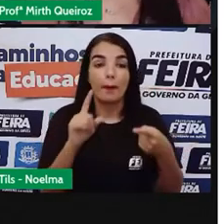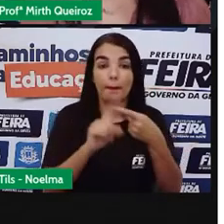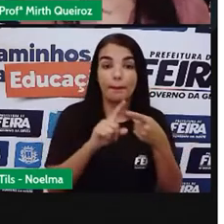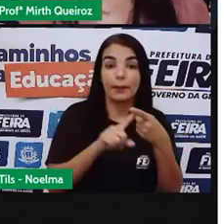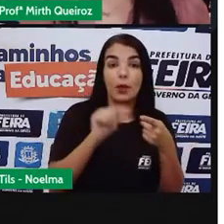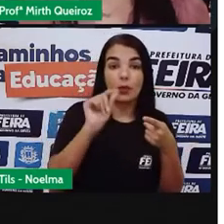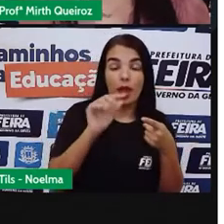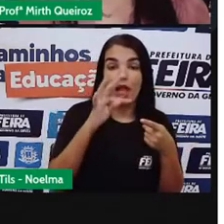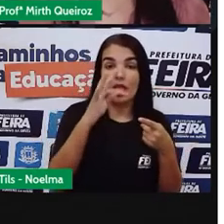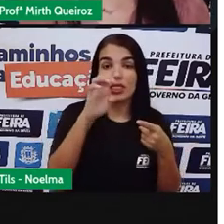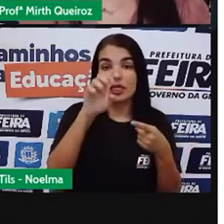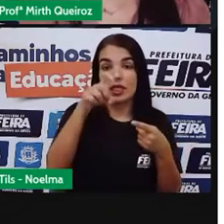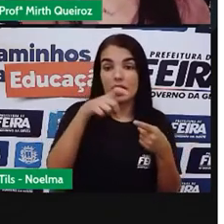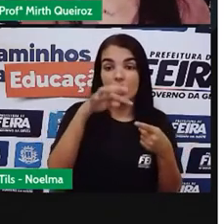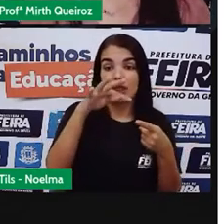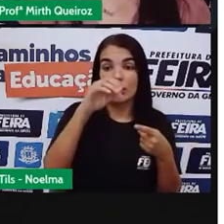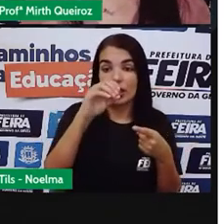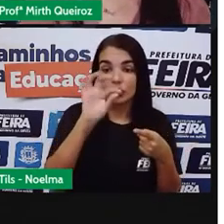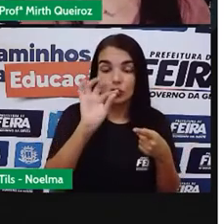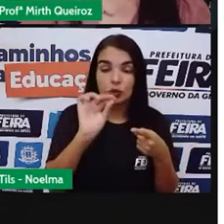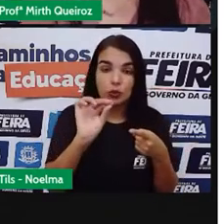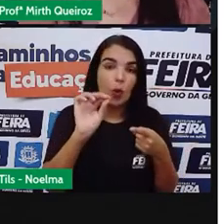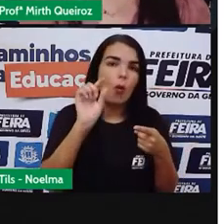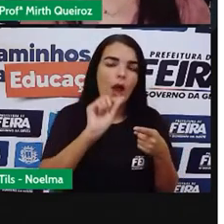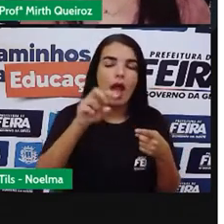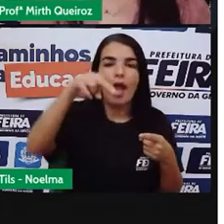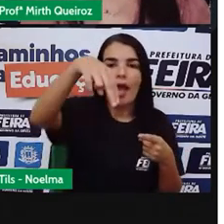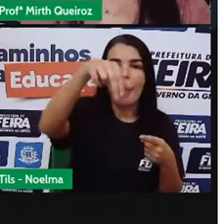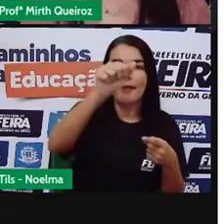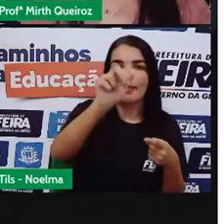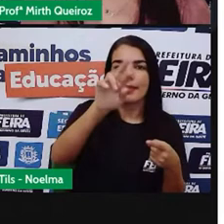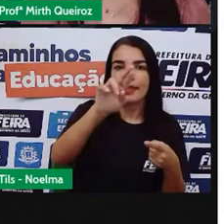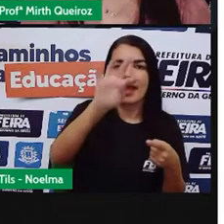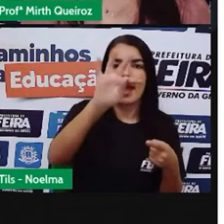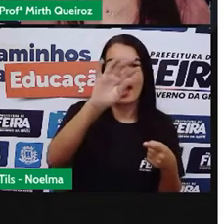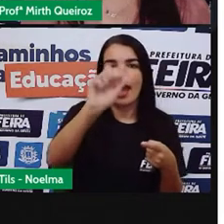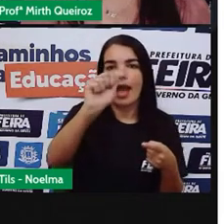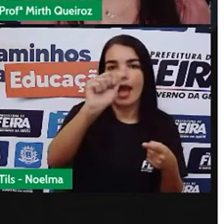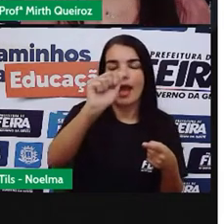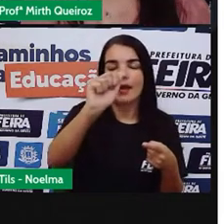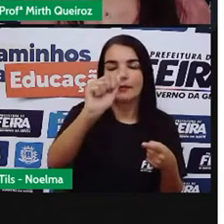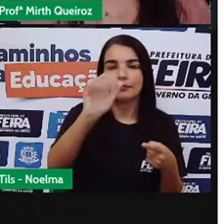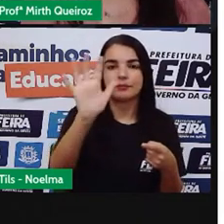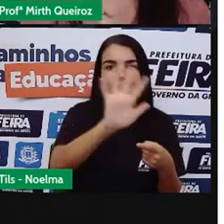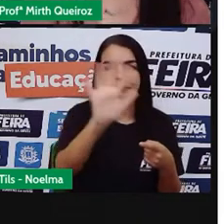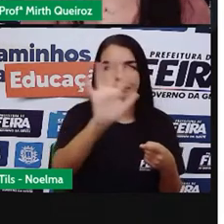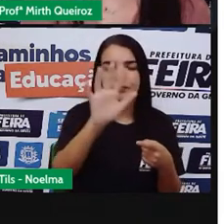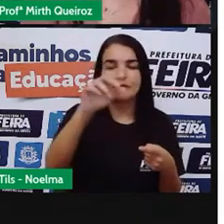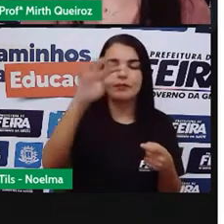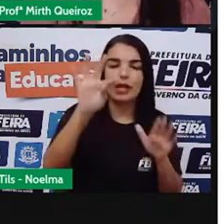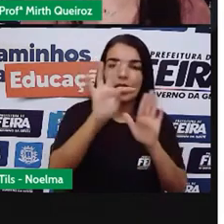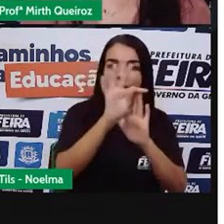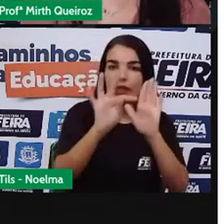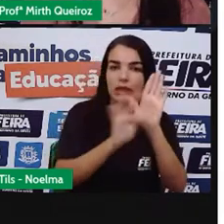Primeiro, o texto narrativo, que a gente já vem trabalhando esse texto narrativo, quando a gente estudou, por exemplo, sobre os contos, né?